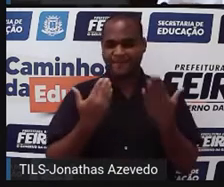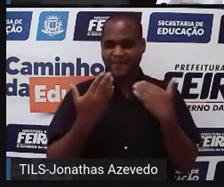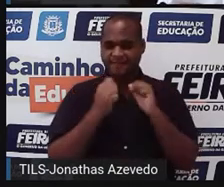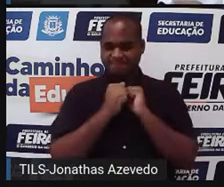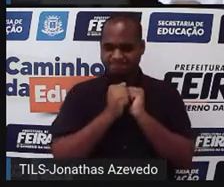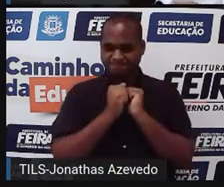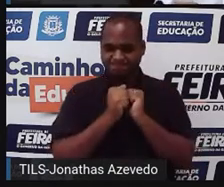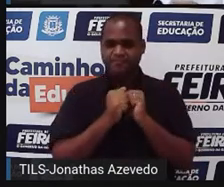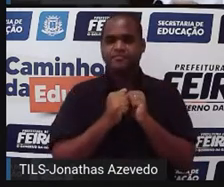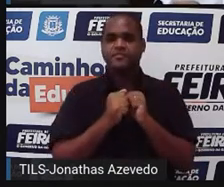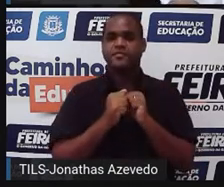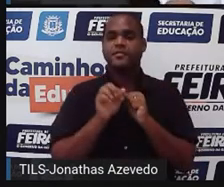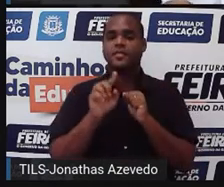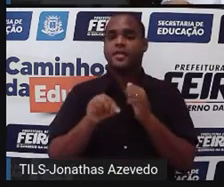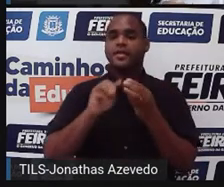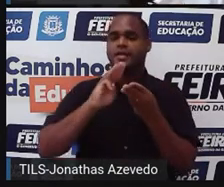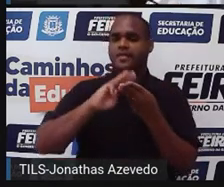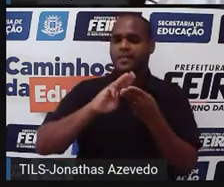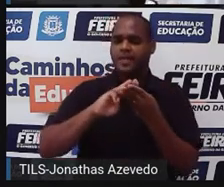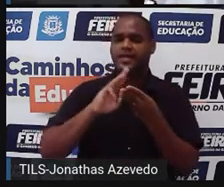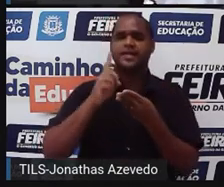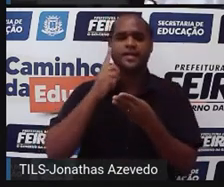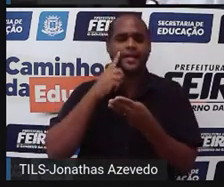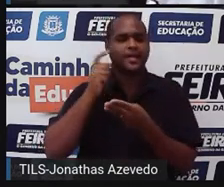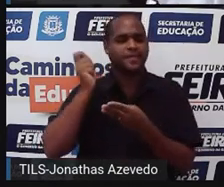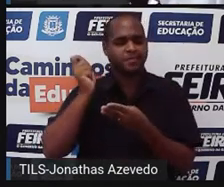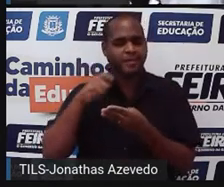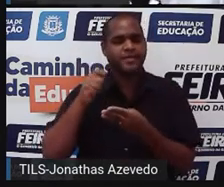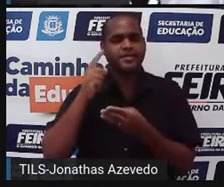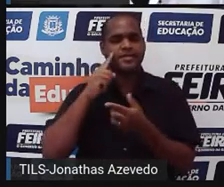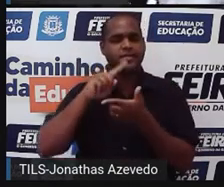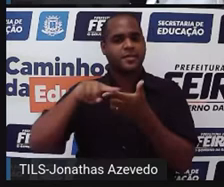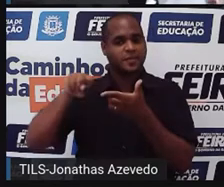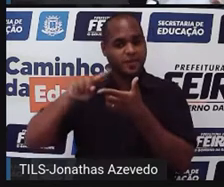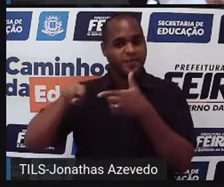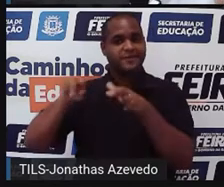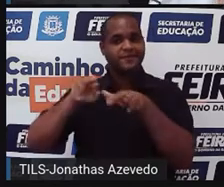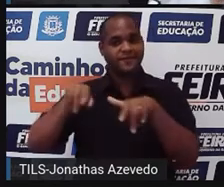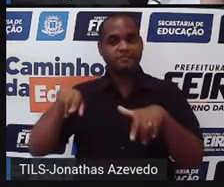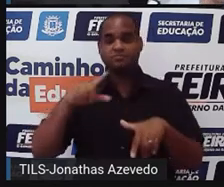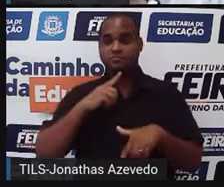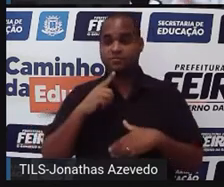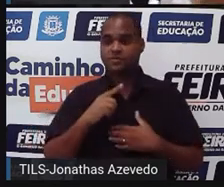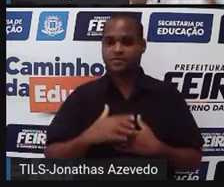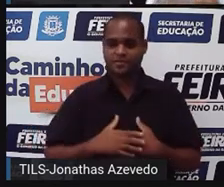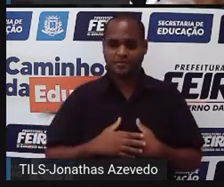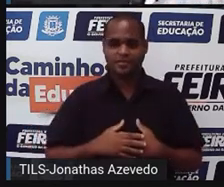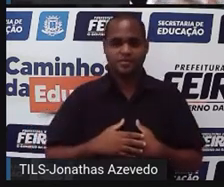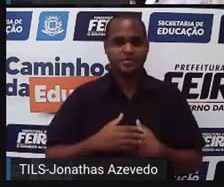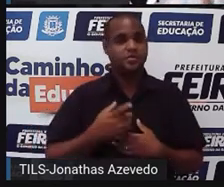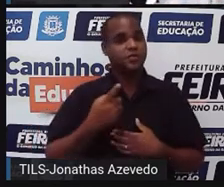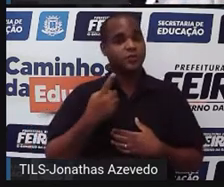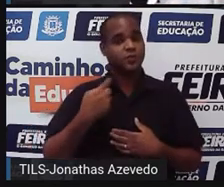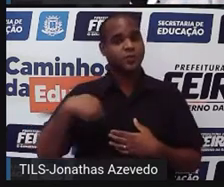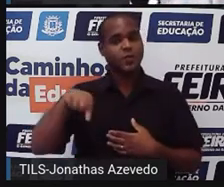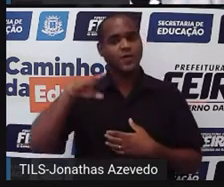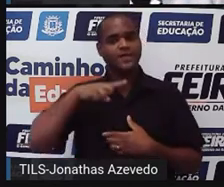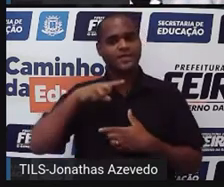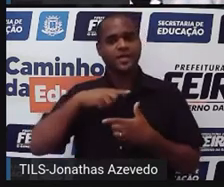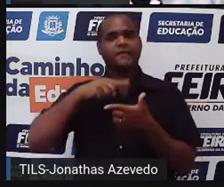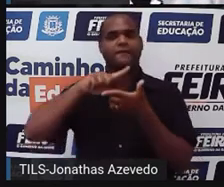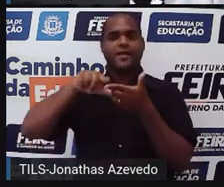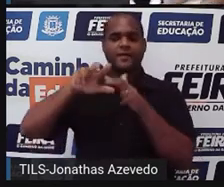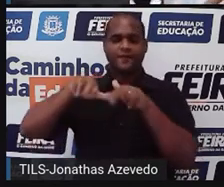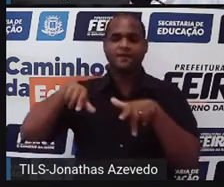aqui, ó. A matemática, ela é repleta de problemas. Tá? A gente tá em todas as